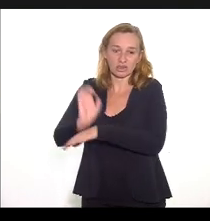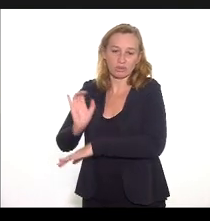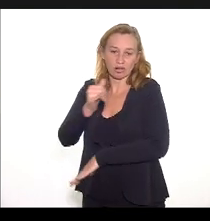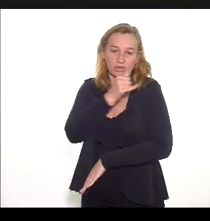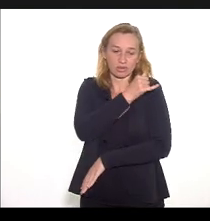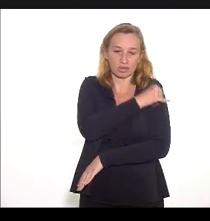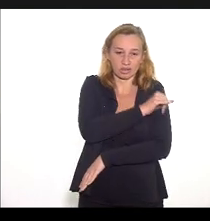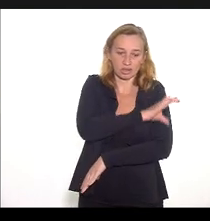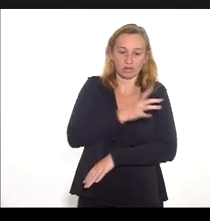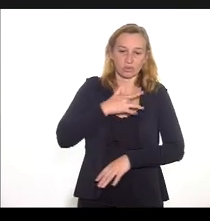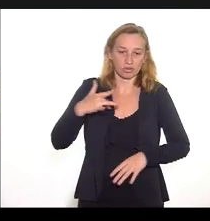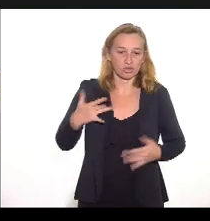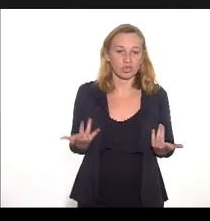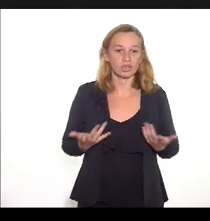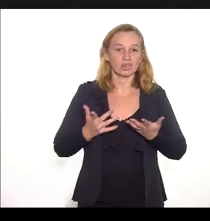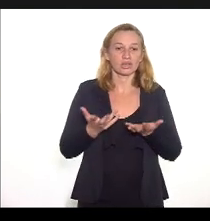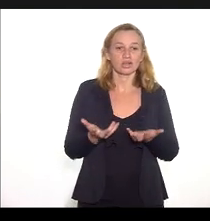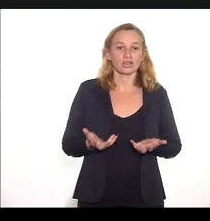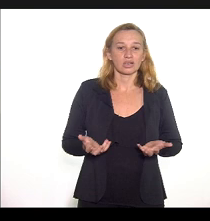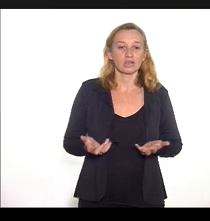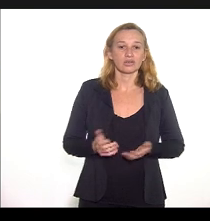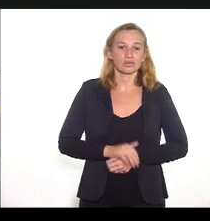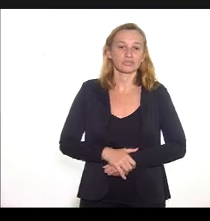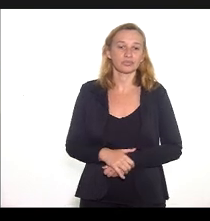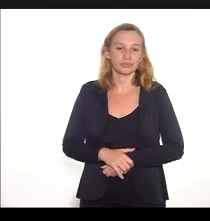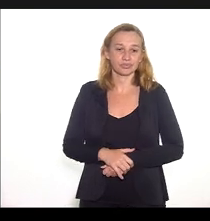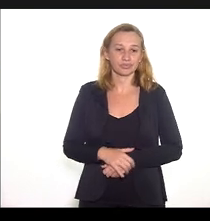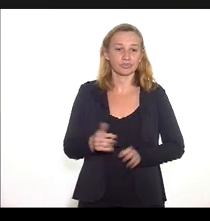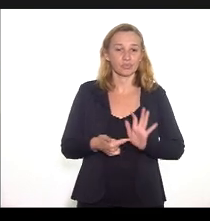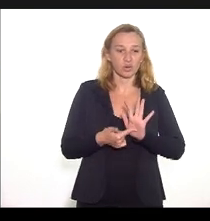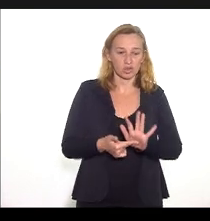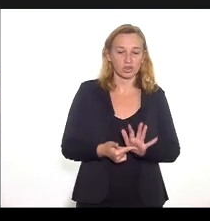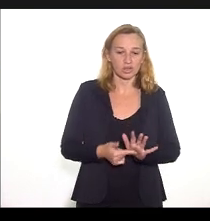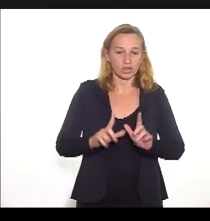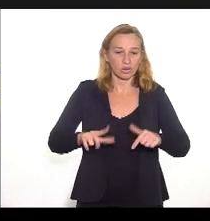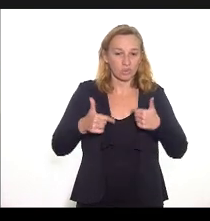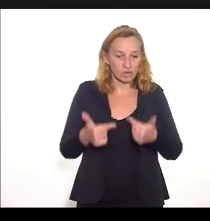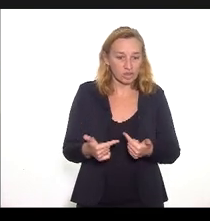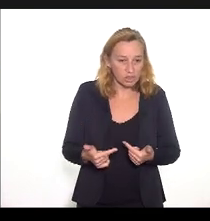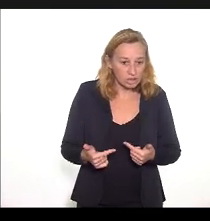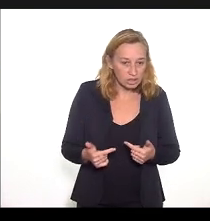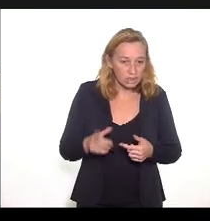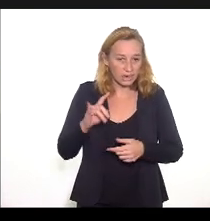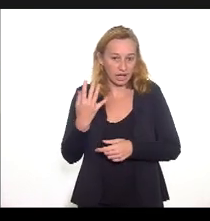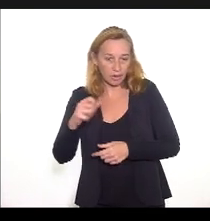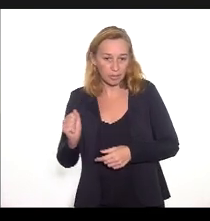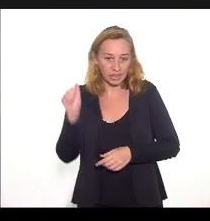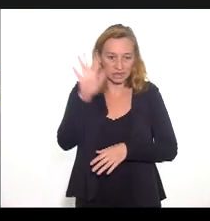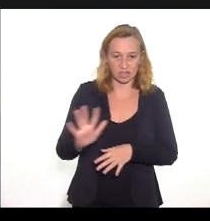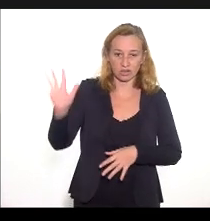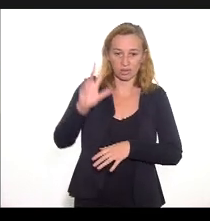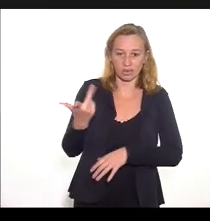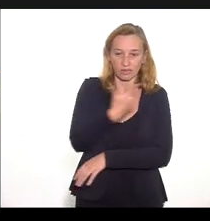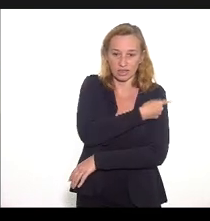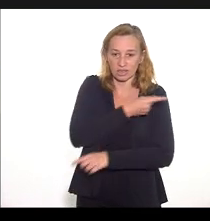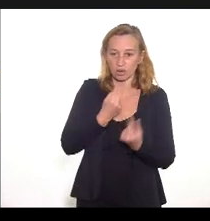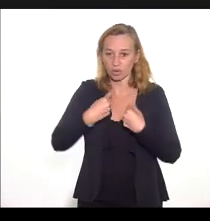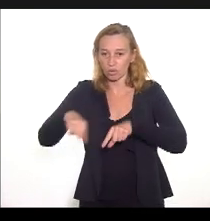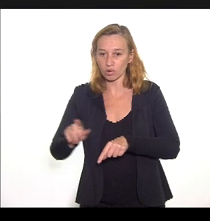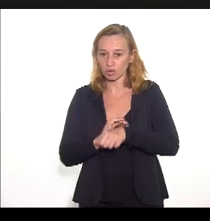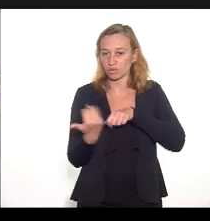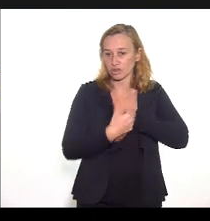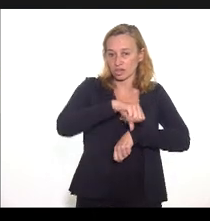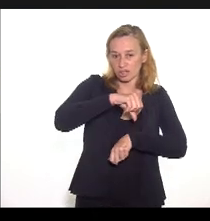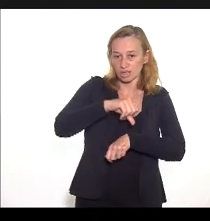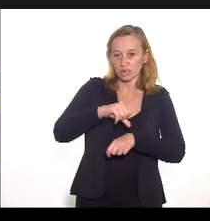Janeiro. Dentre as ações realizadas, destacamos a operacionalização da campanha nacional de vacinação contra a covid-19